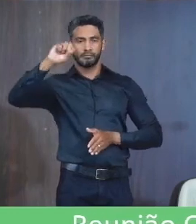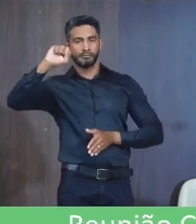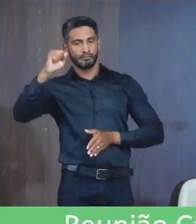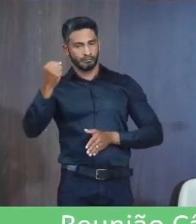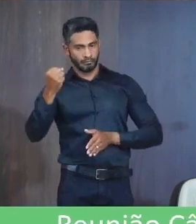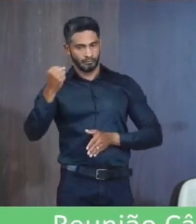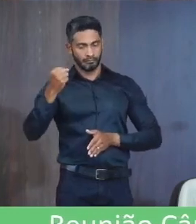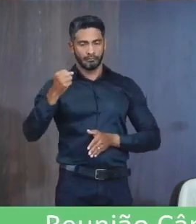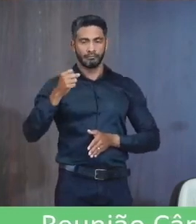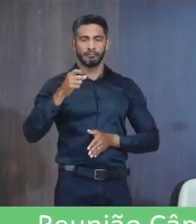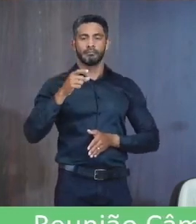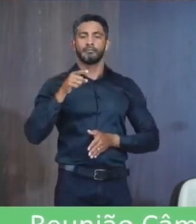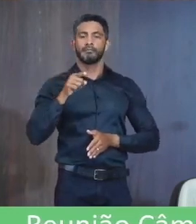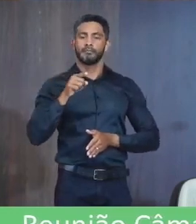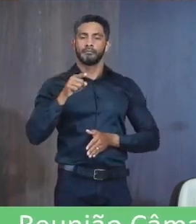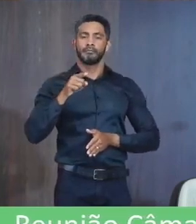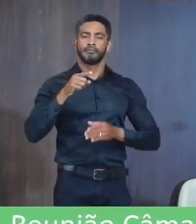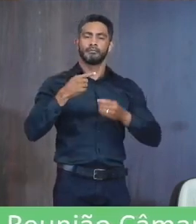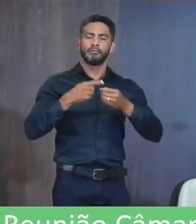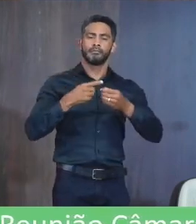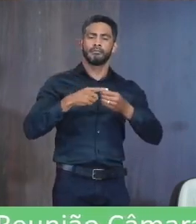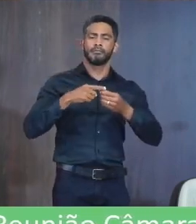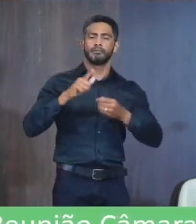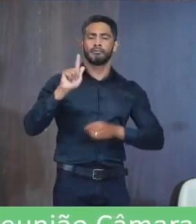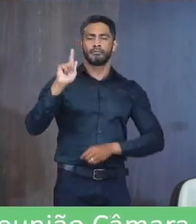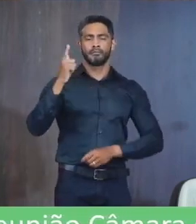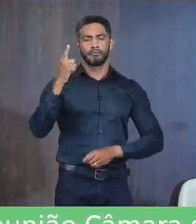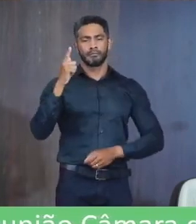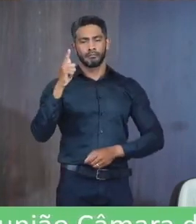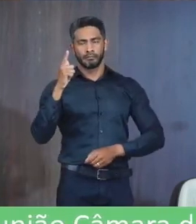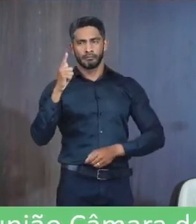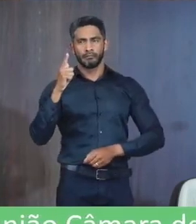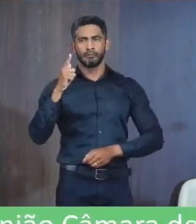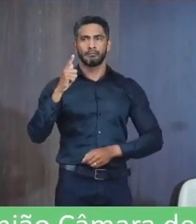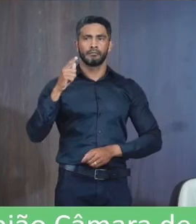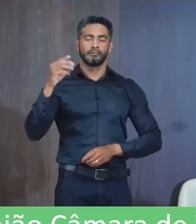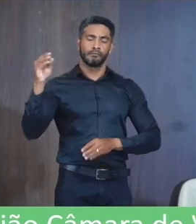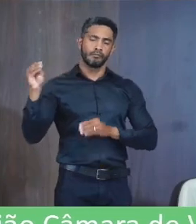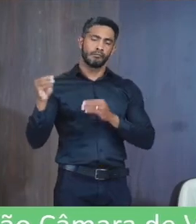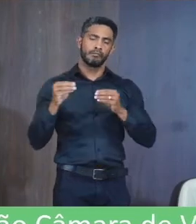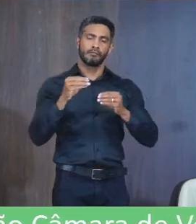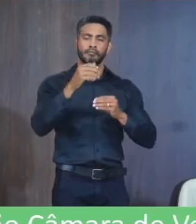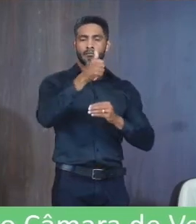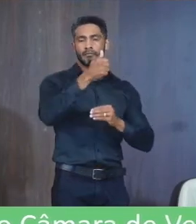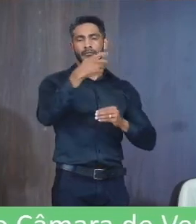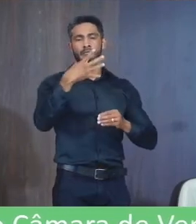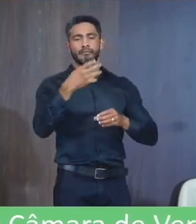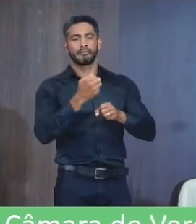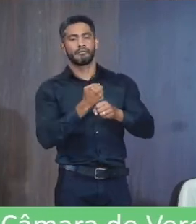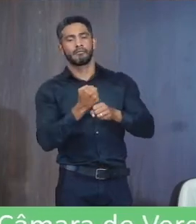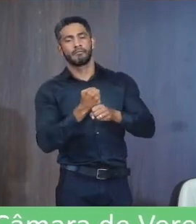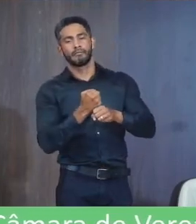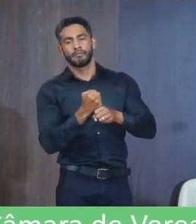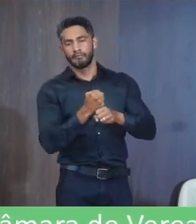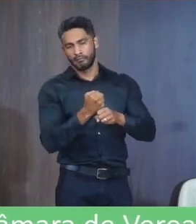Em Córrego do Ouro Goiás E foi Ordenado Há 14 anos No dia 20 De 12 De 2008